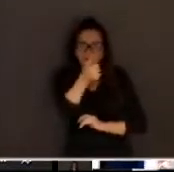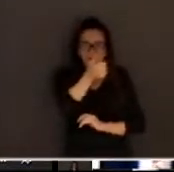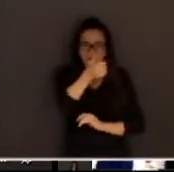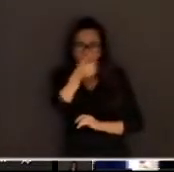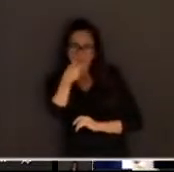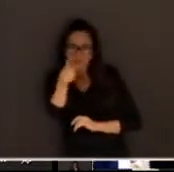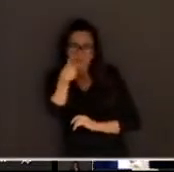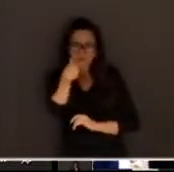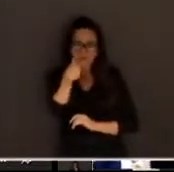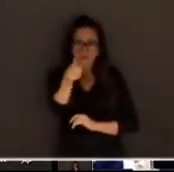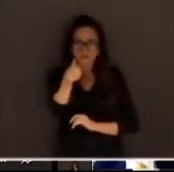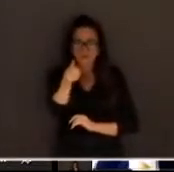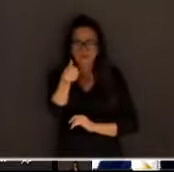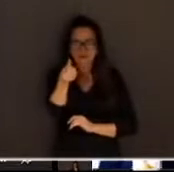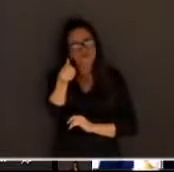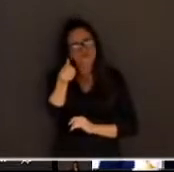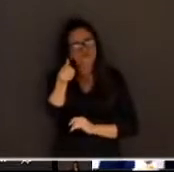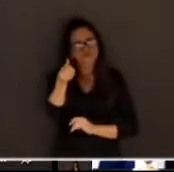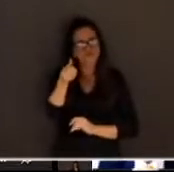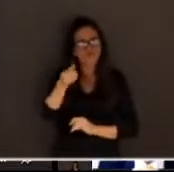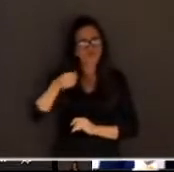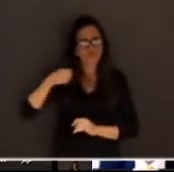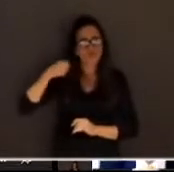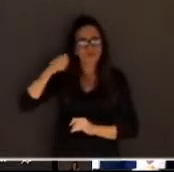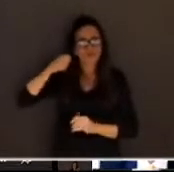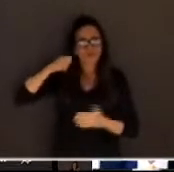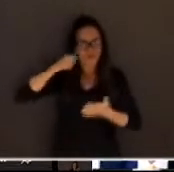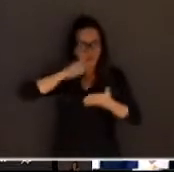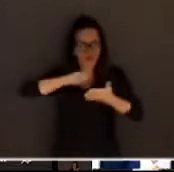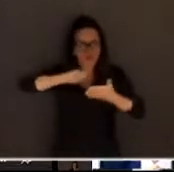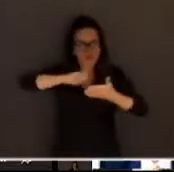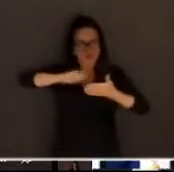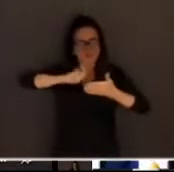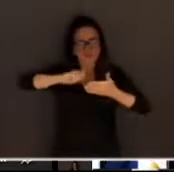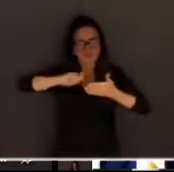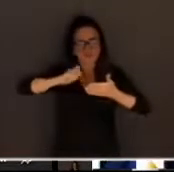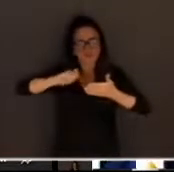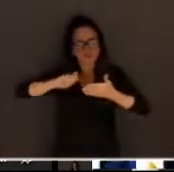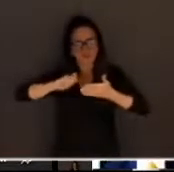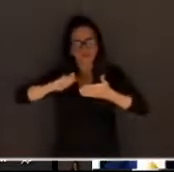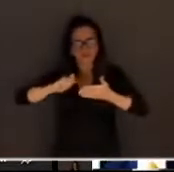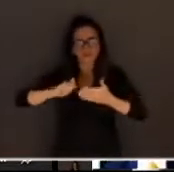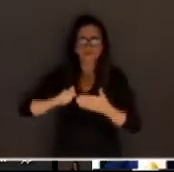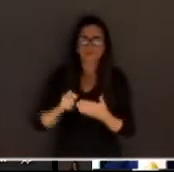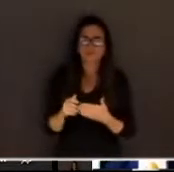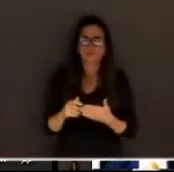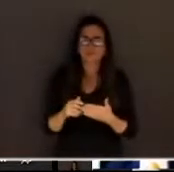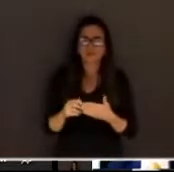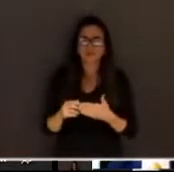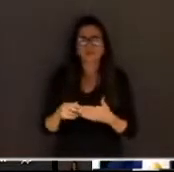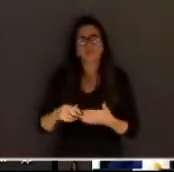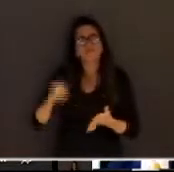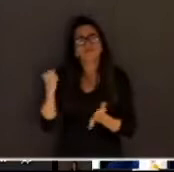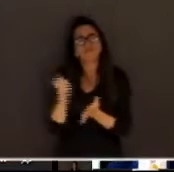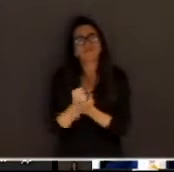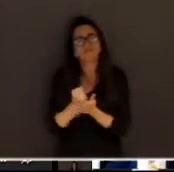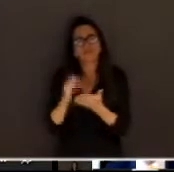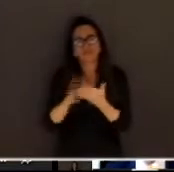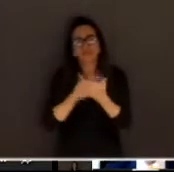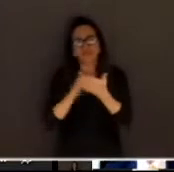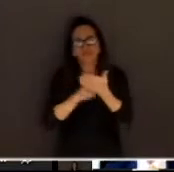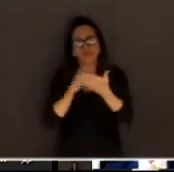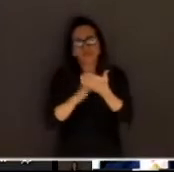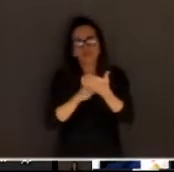o aclamado escritor Diel Mer, escritor sul-africano, publicou um livro, um